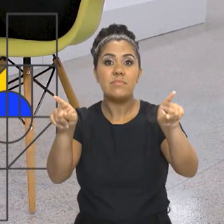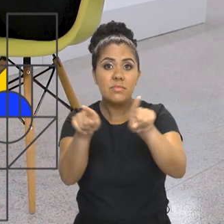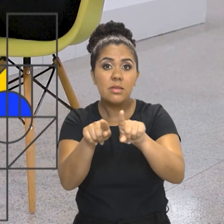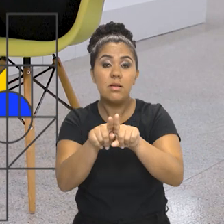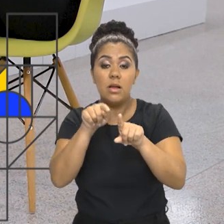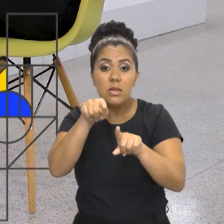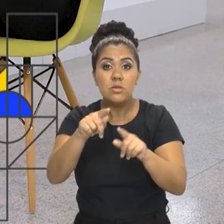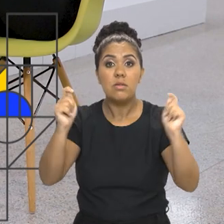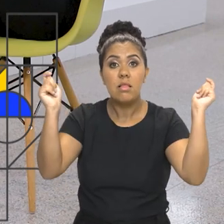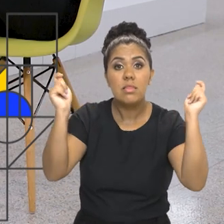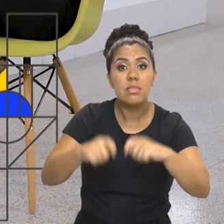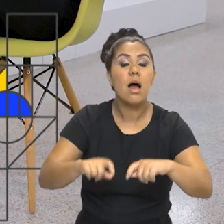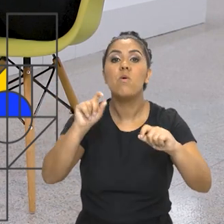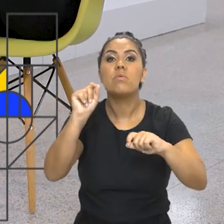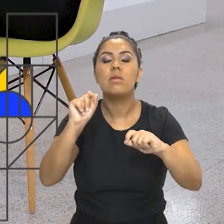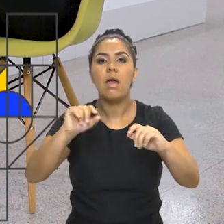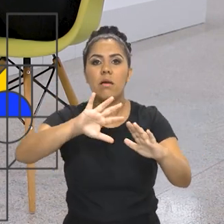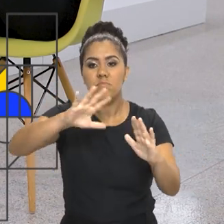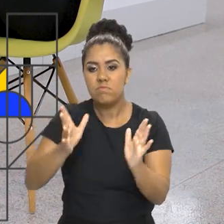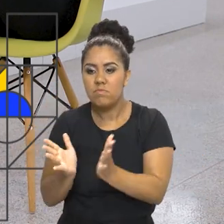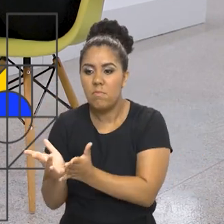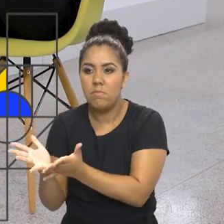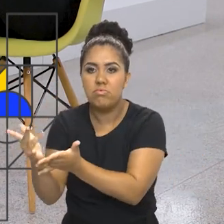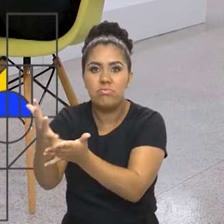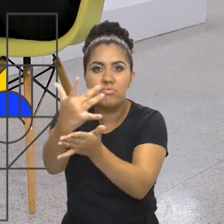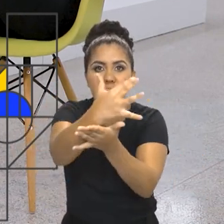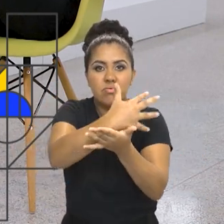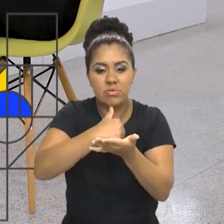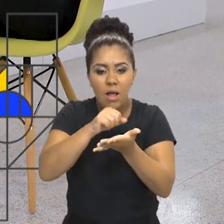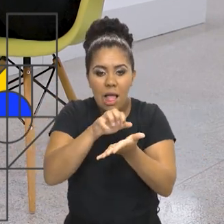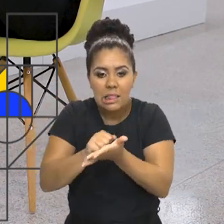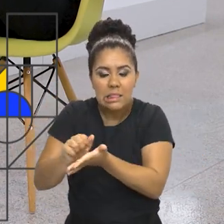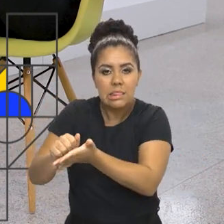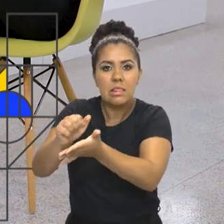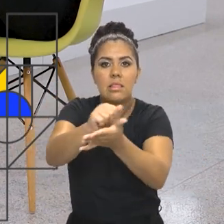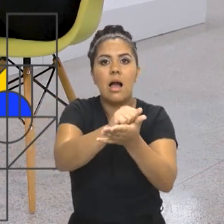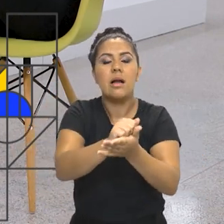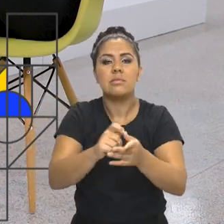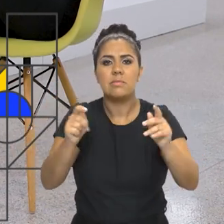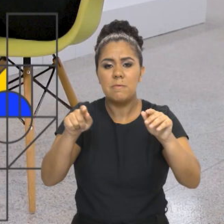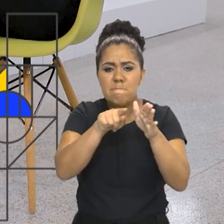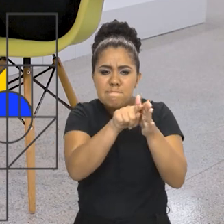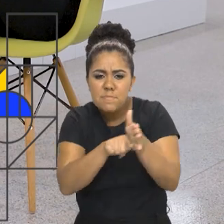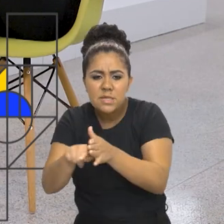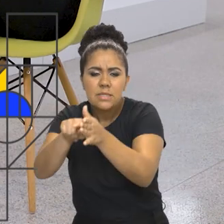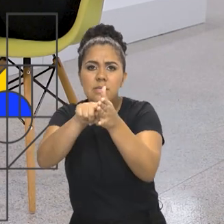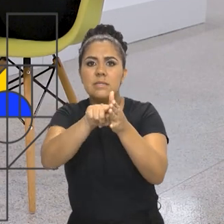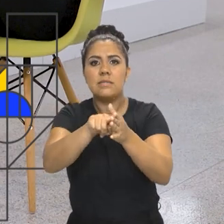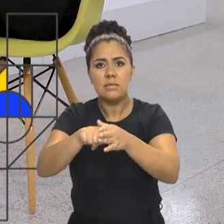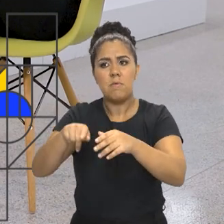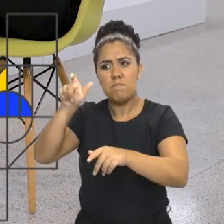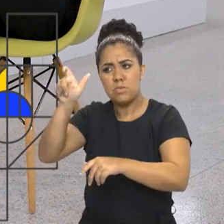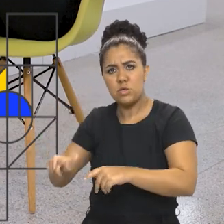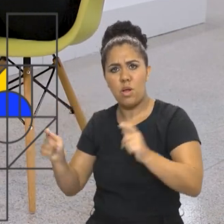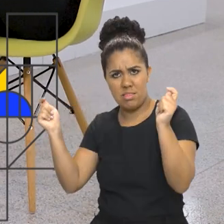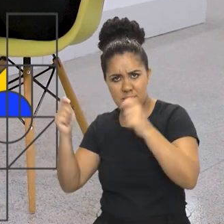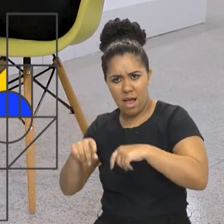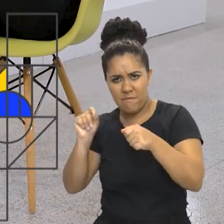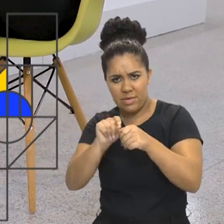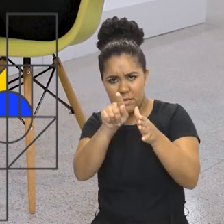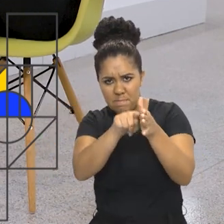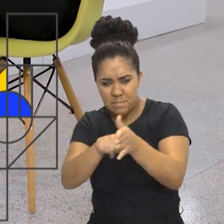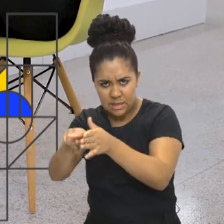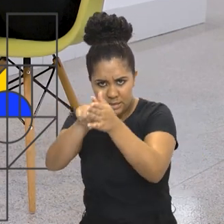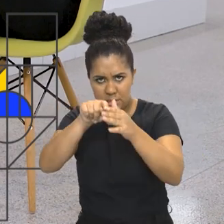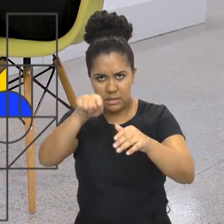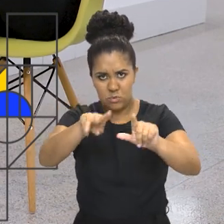ser a questão de ser um banco de dados de pesquisa também. Tem como ter uma ferramenta de pesquisa dentro do Brasiliana e a pessoa fazer essa pesquisa?